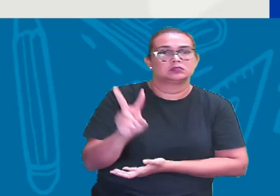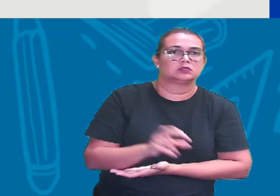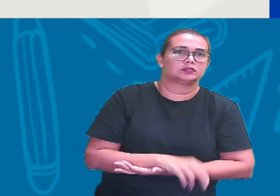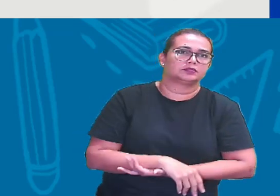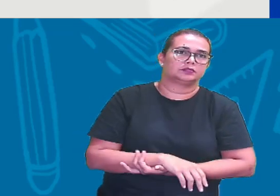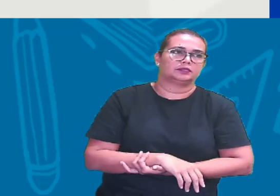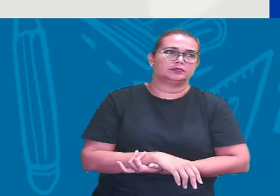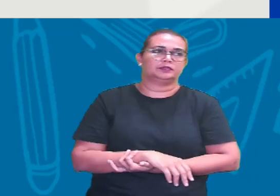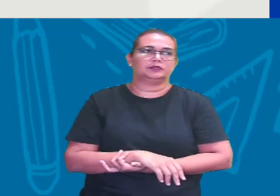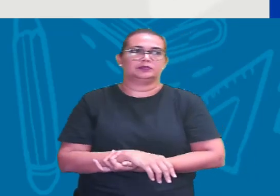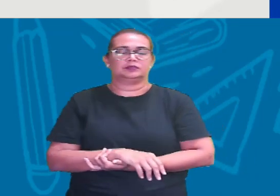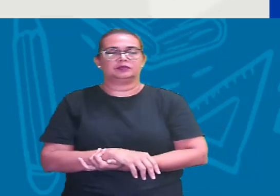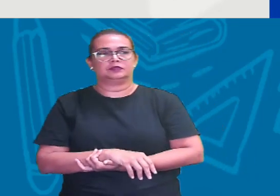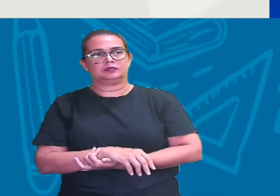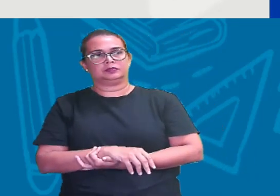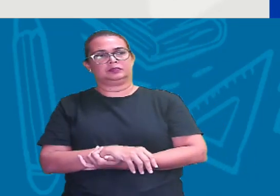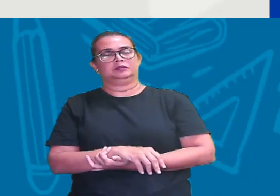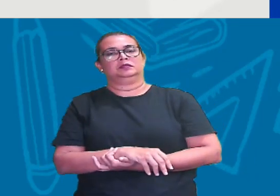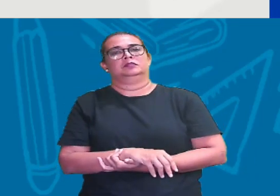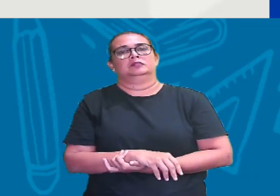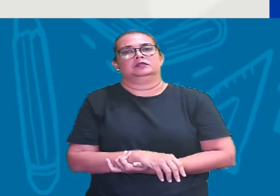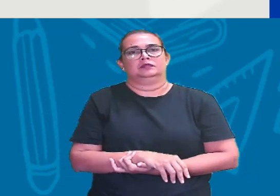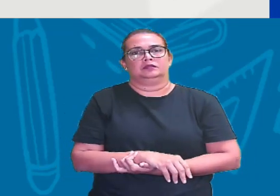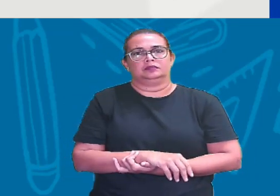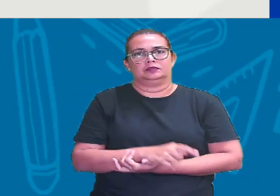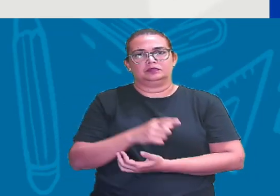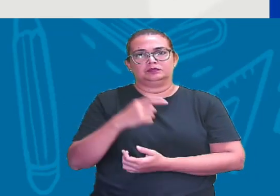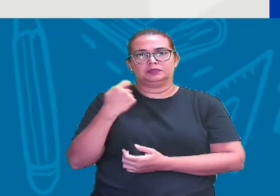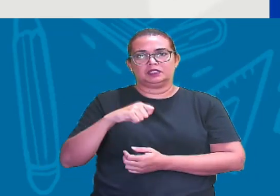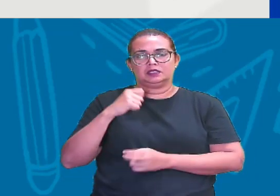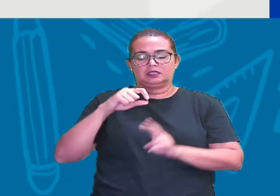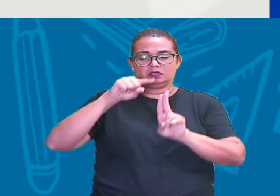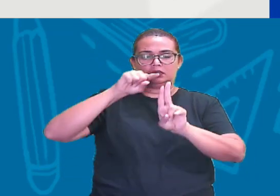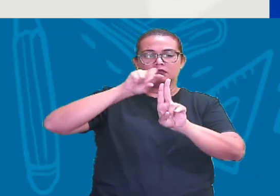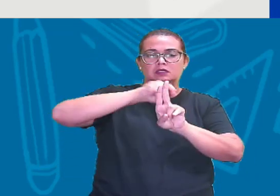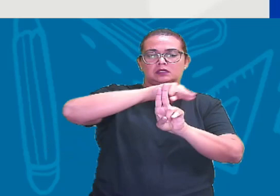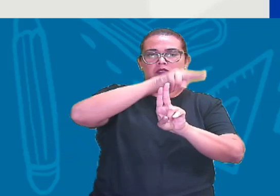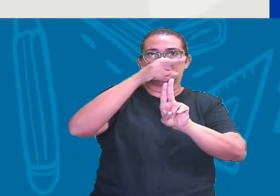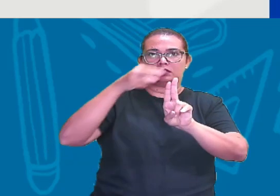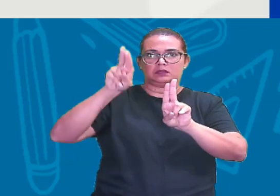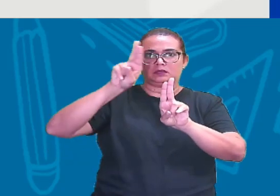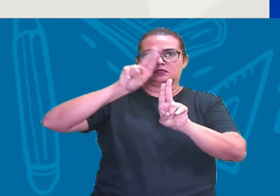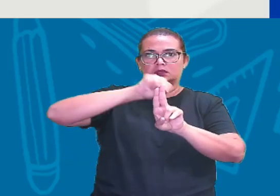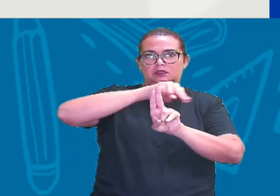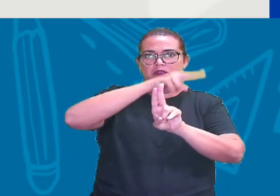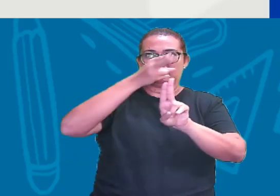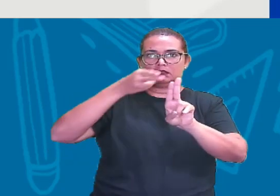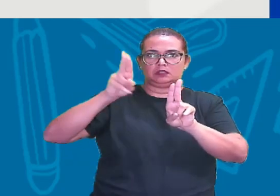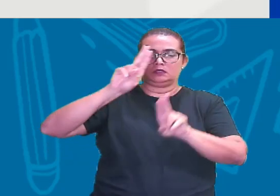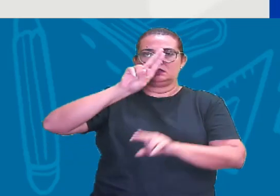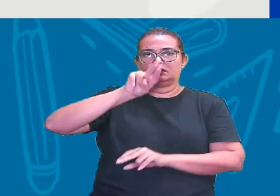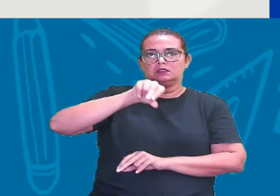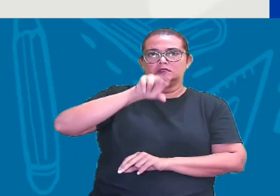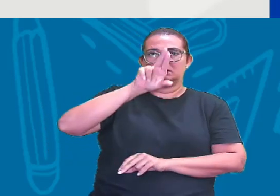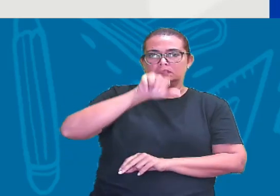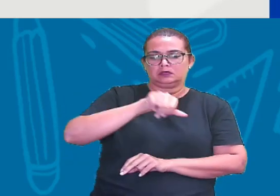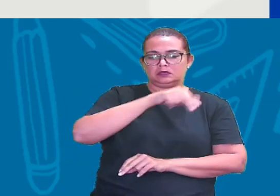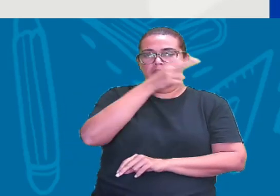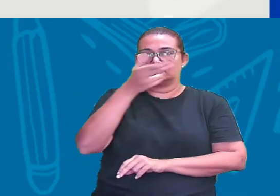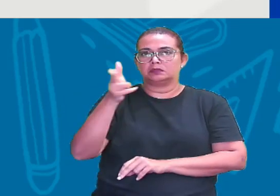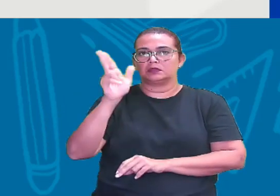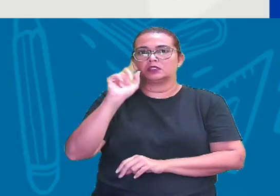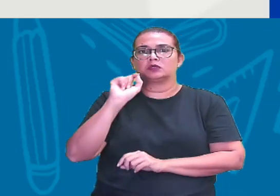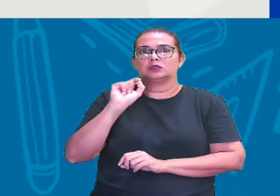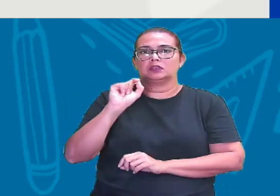Então primeiro A gente vai localizar E pi Pi começa com o que? Com 3,14